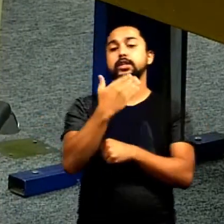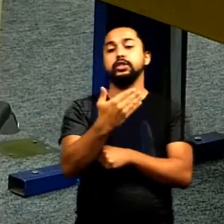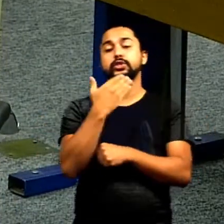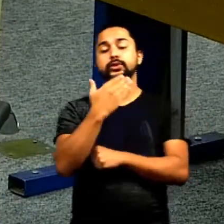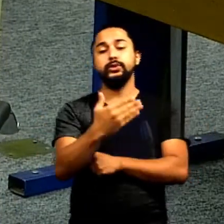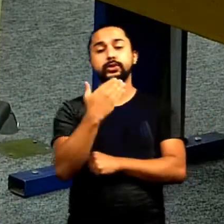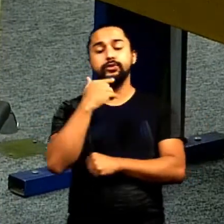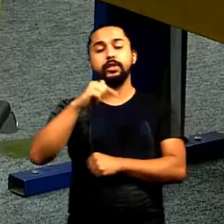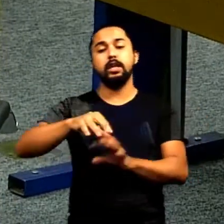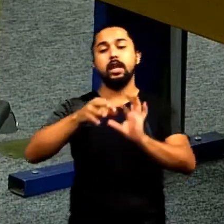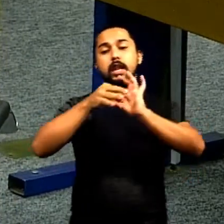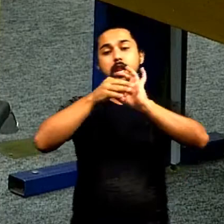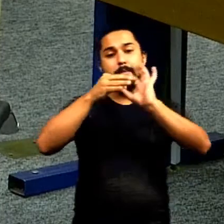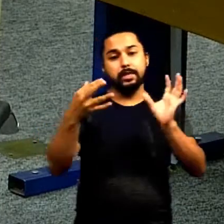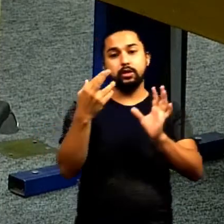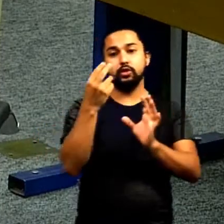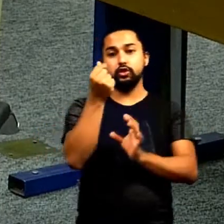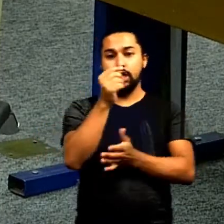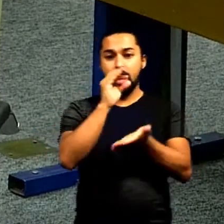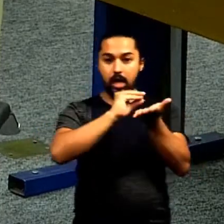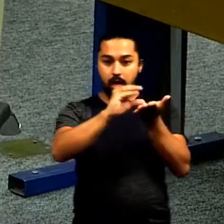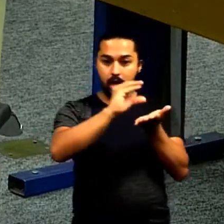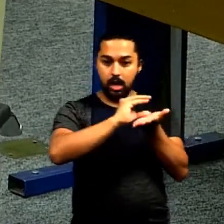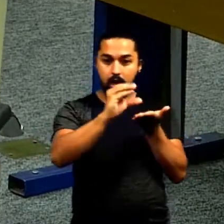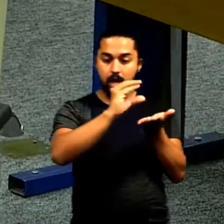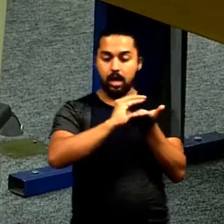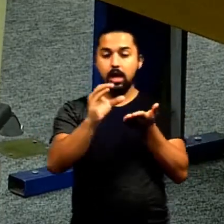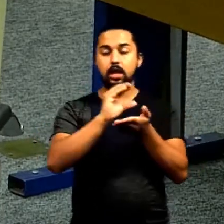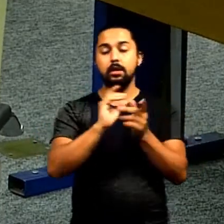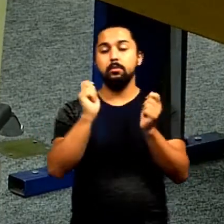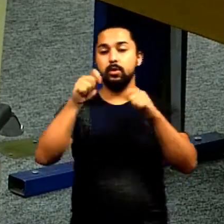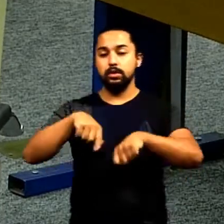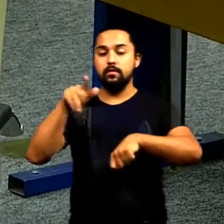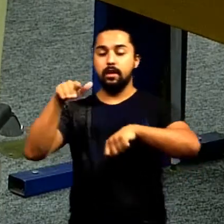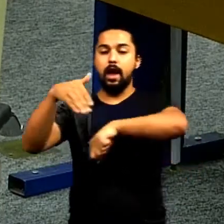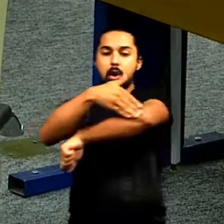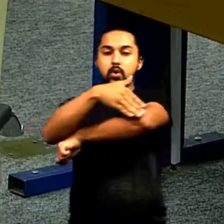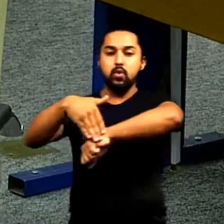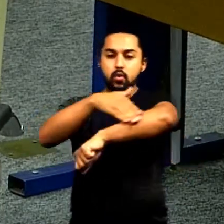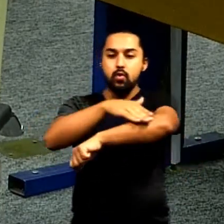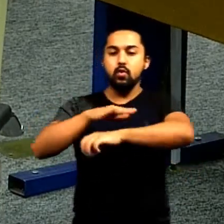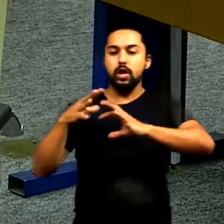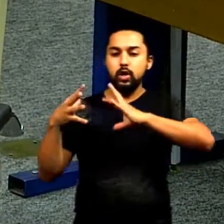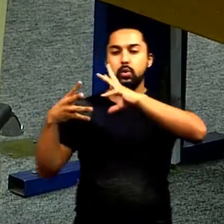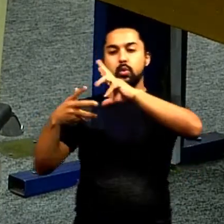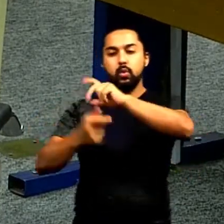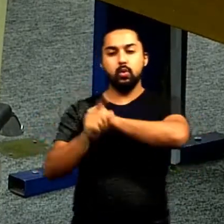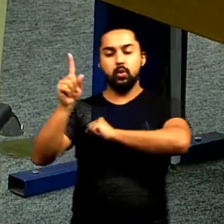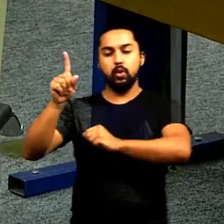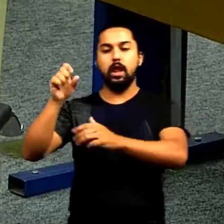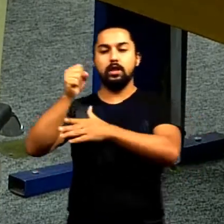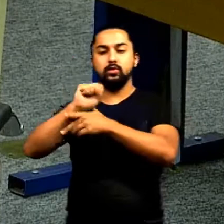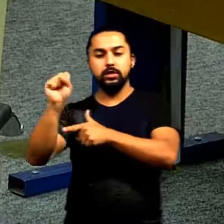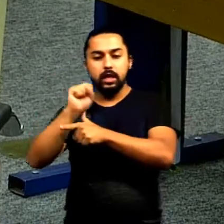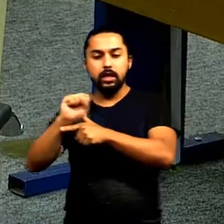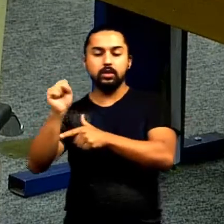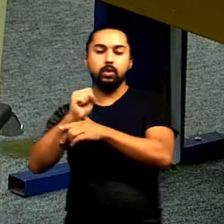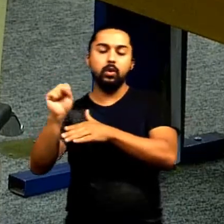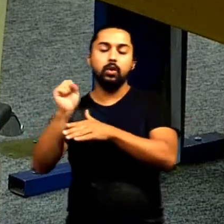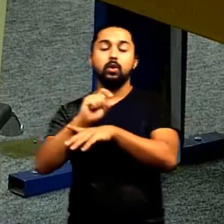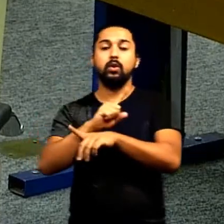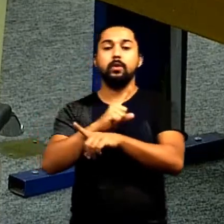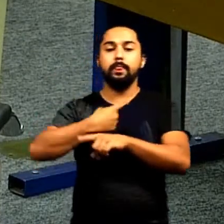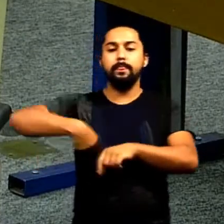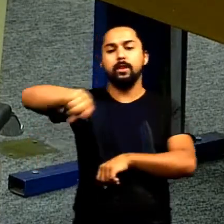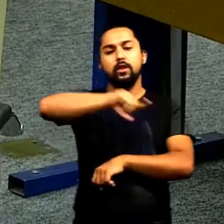pedimos aqui naquela liberação daquele recurso senhor presidente a recapiação o recapiamento do setor todo foi recapiado então ali